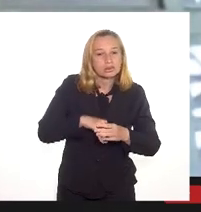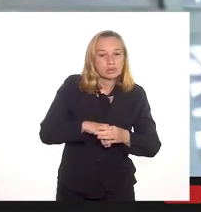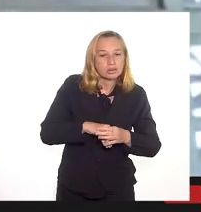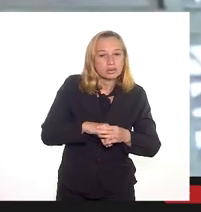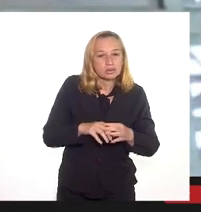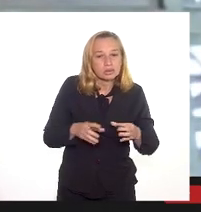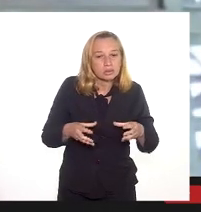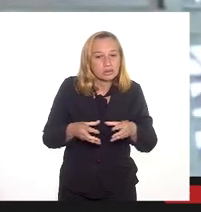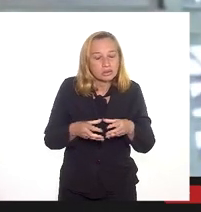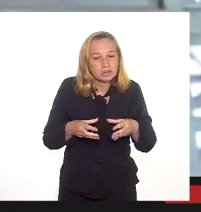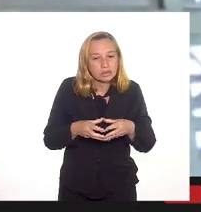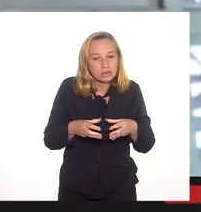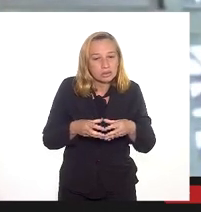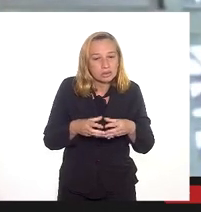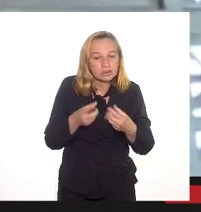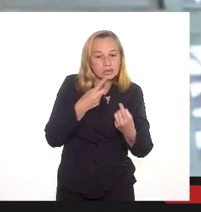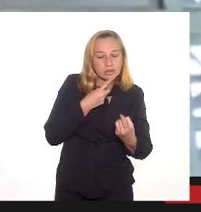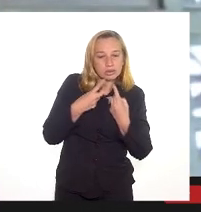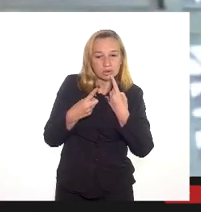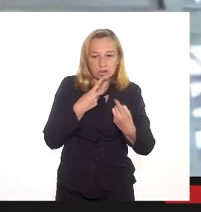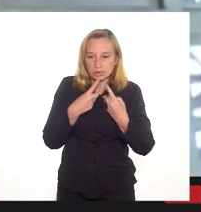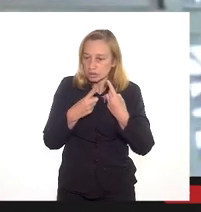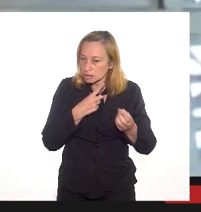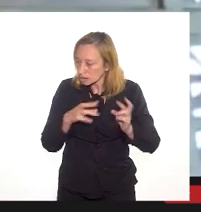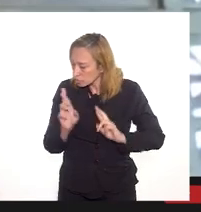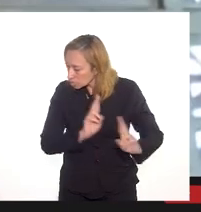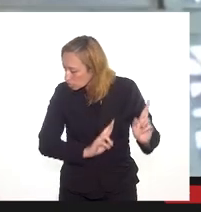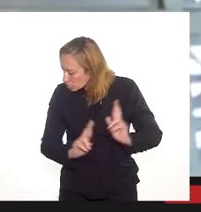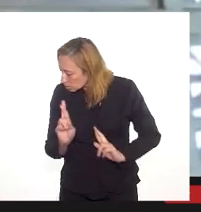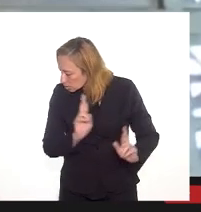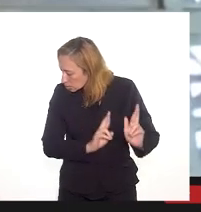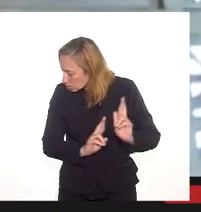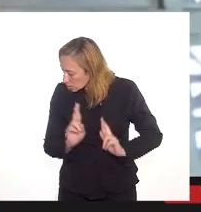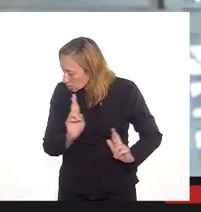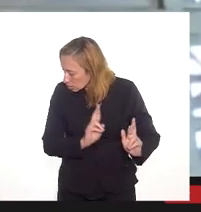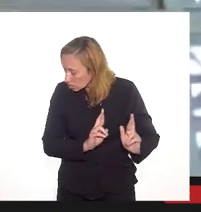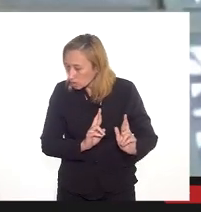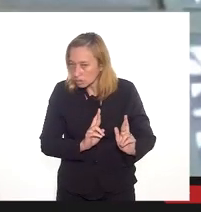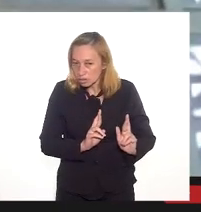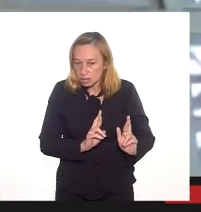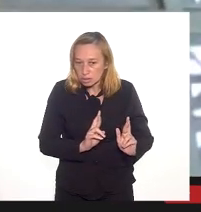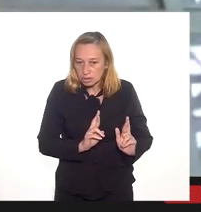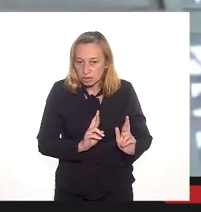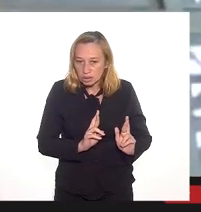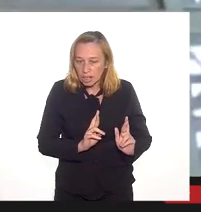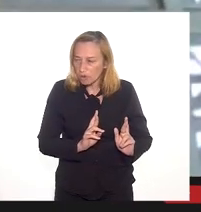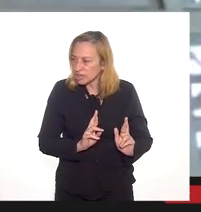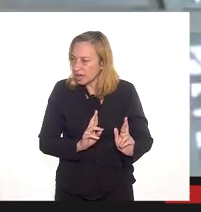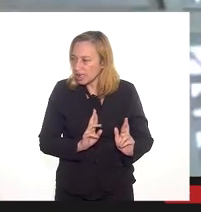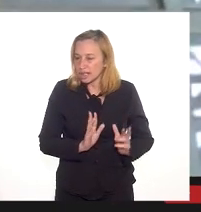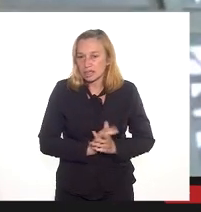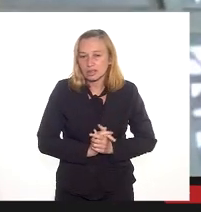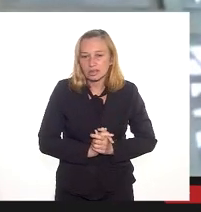debates relativo ao campo do Bomba, tendo em vista que existem ali interesses não só